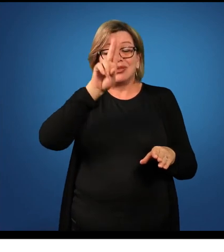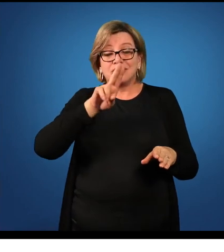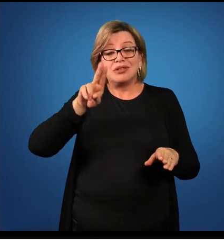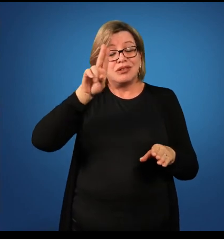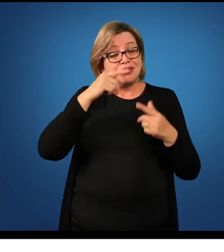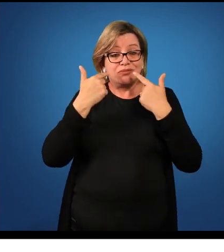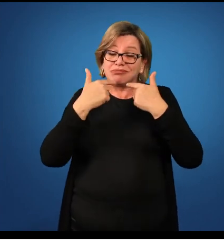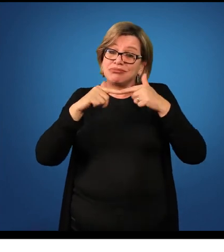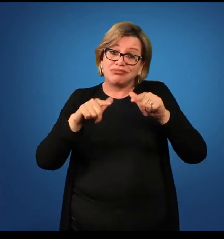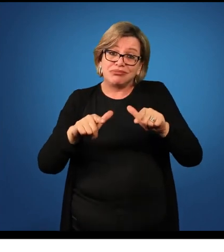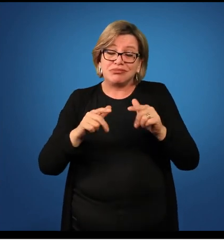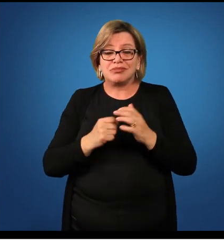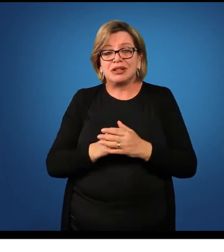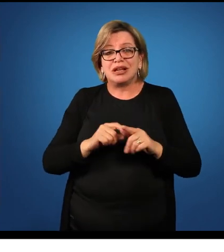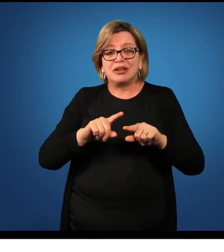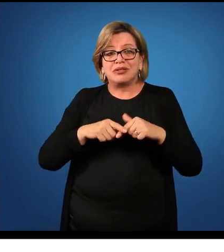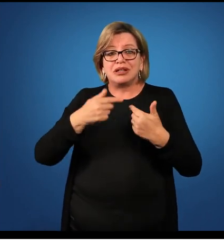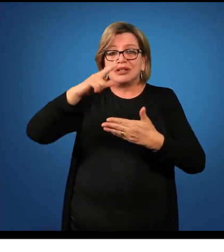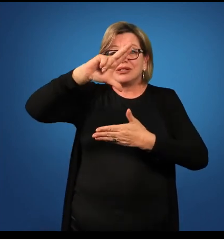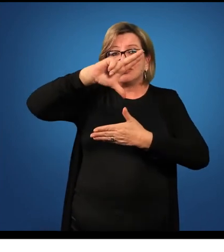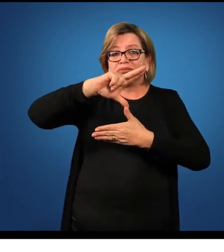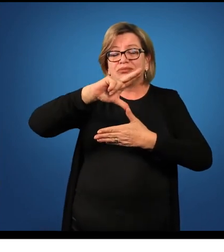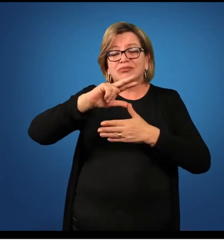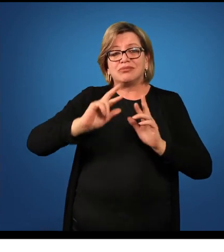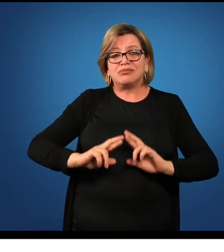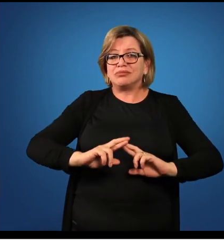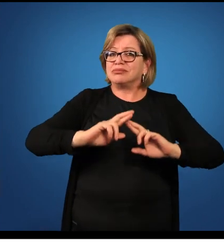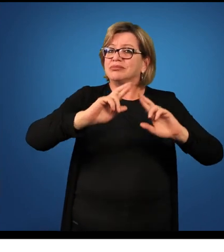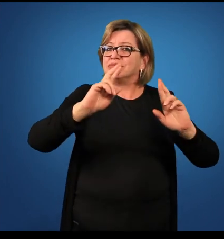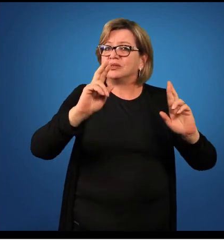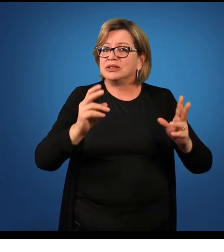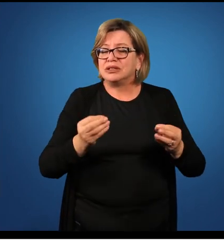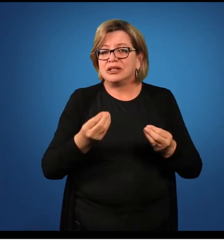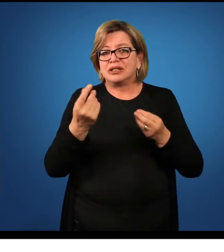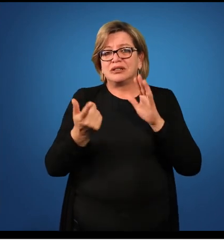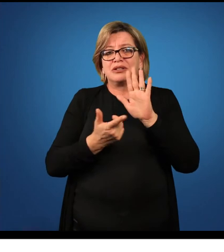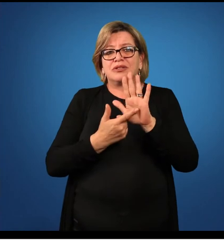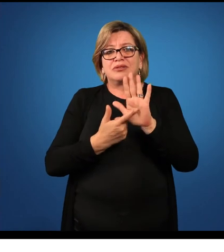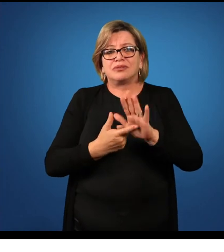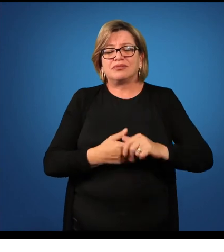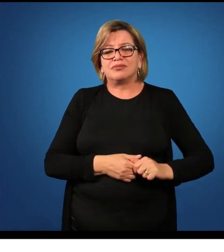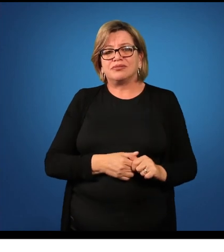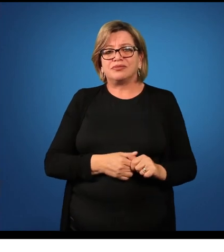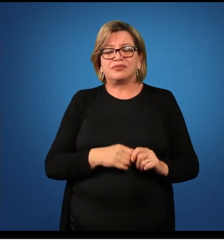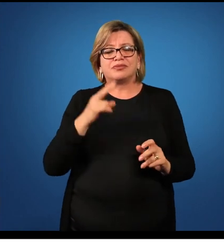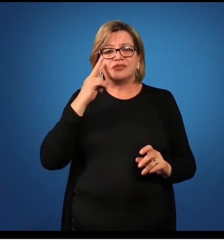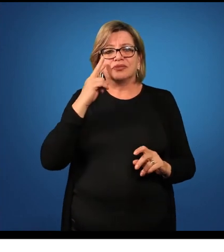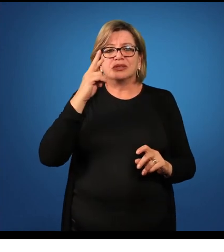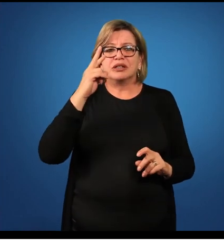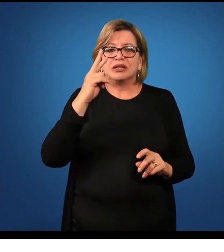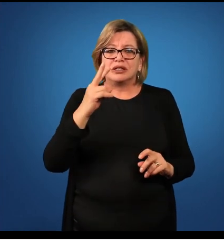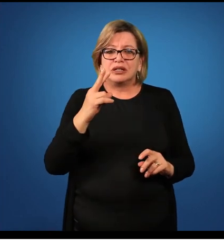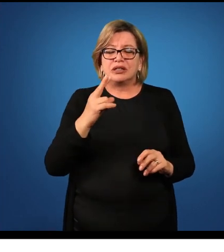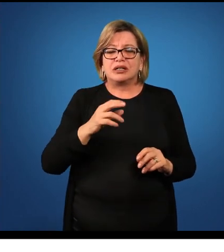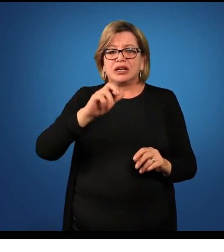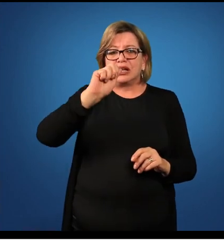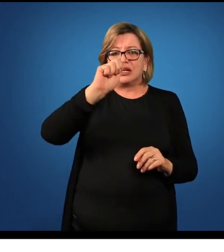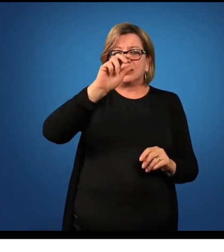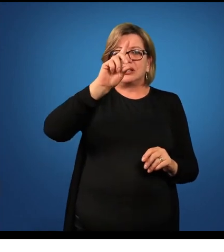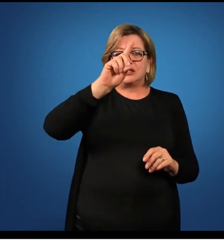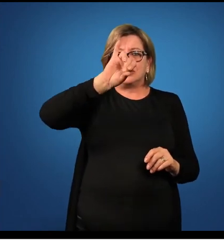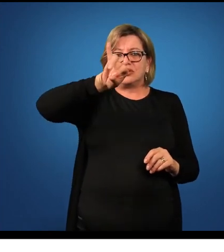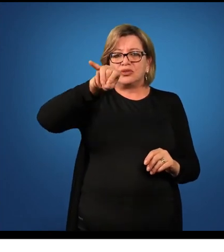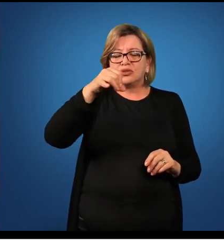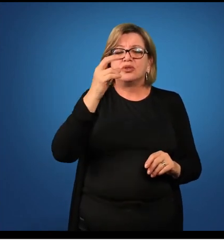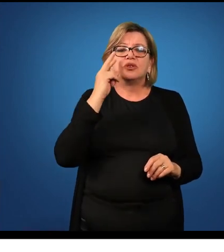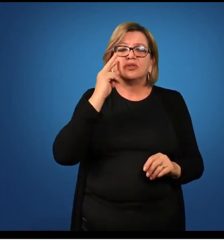língua no latim ele vai estabelecer essa distinção vejamos adjunto adverbial